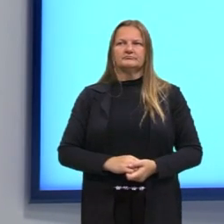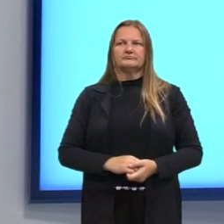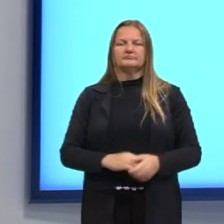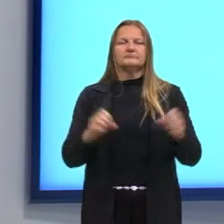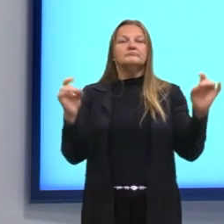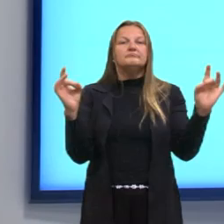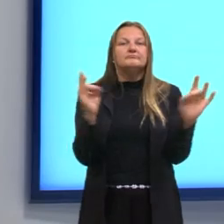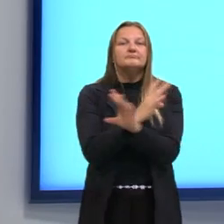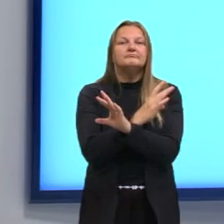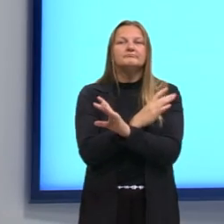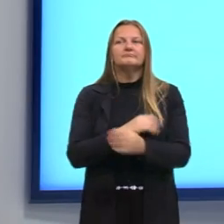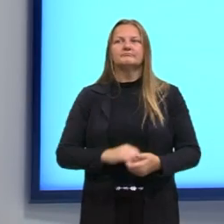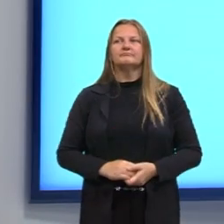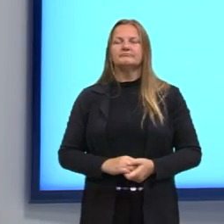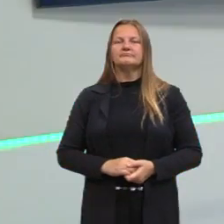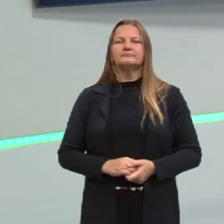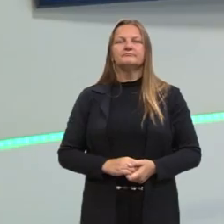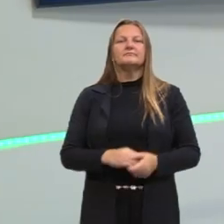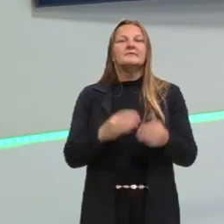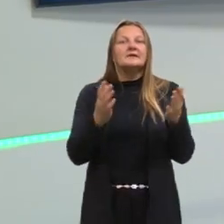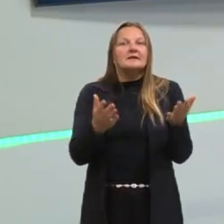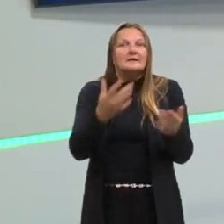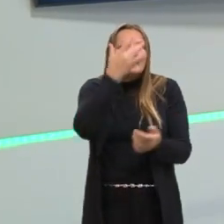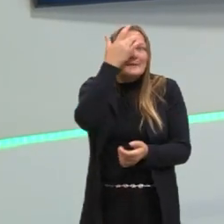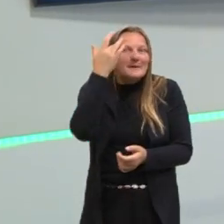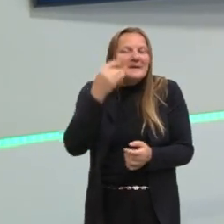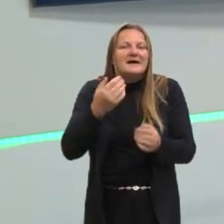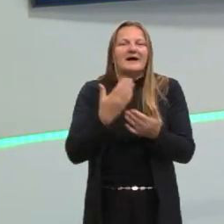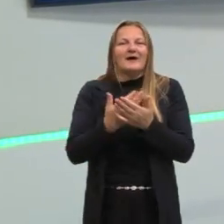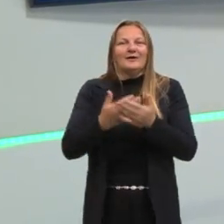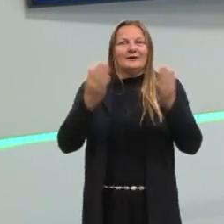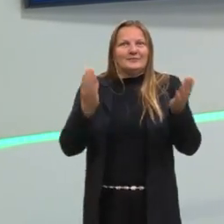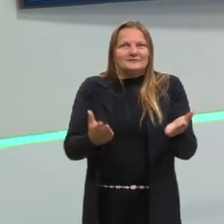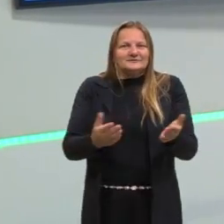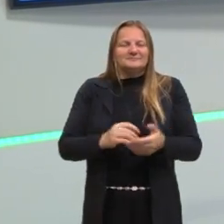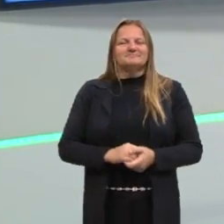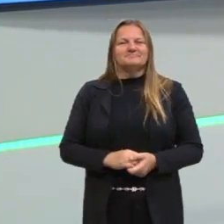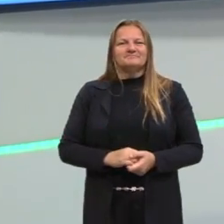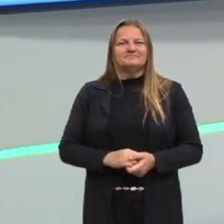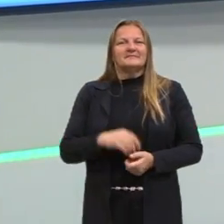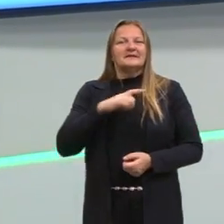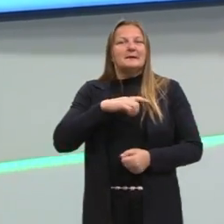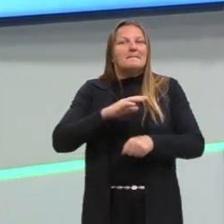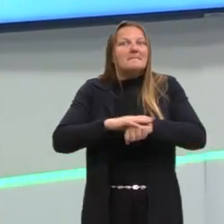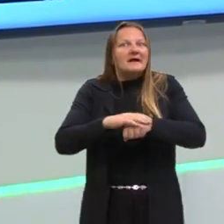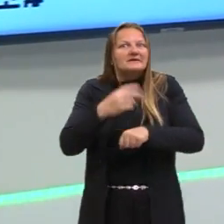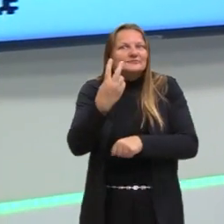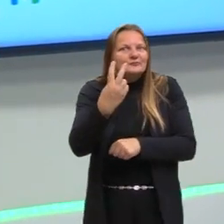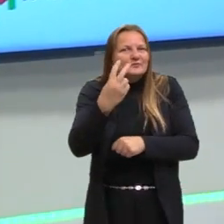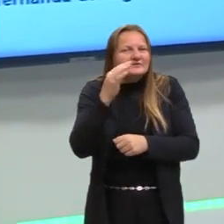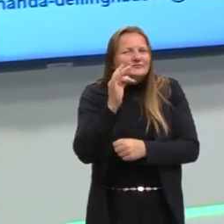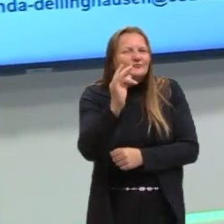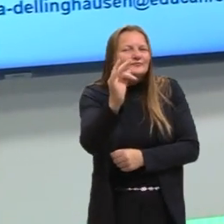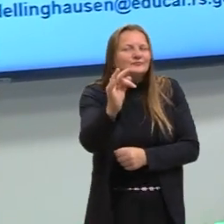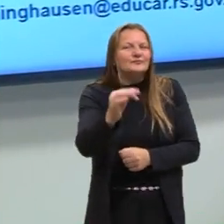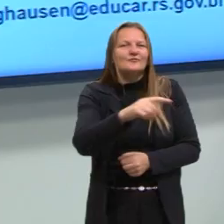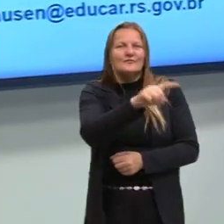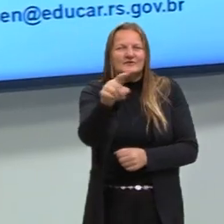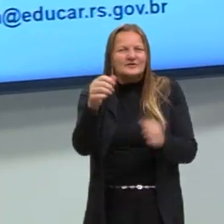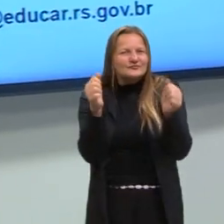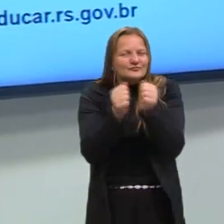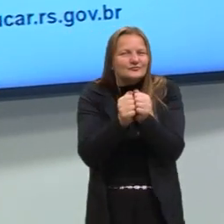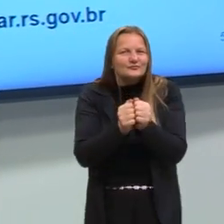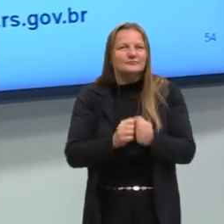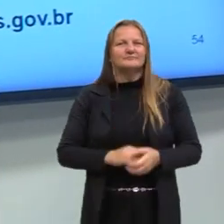Prontinho. Pessoal, essa foi a nossa aula de hoje. Temos mais duas aulas pela frente. Conto com vocês